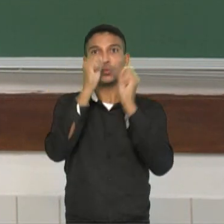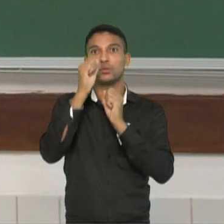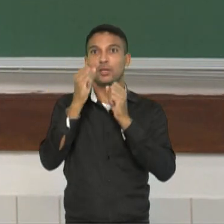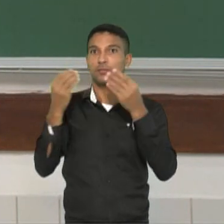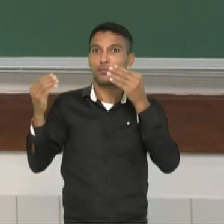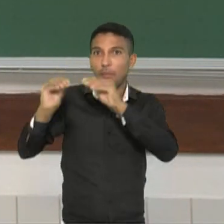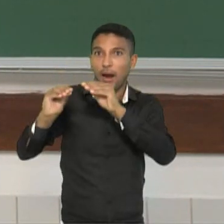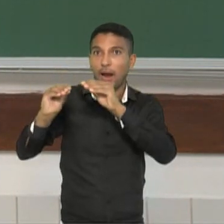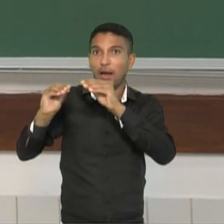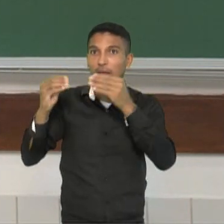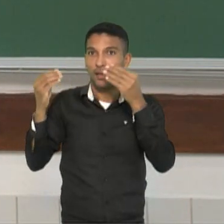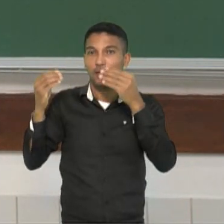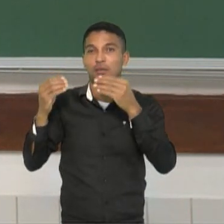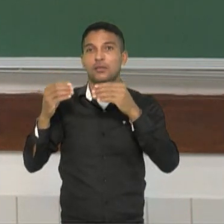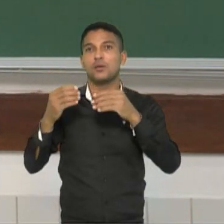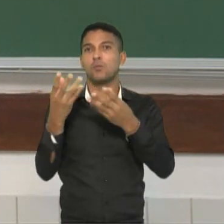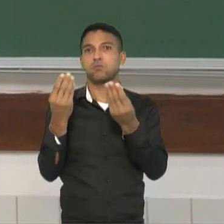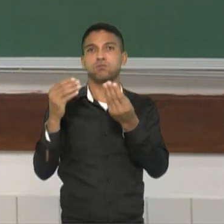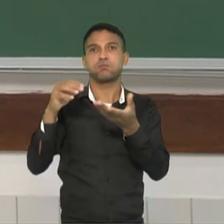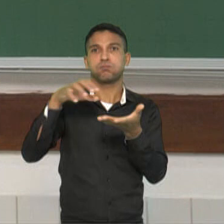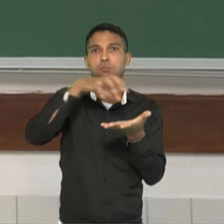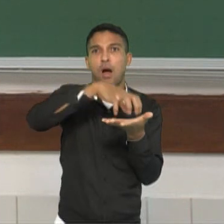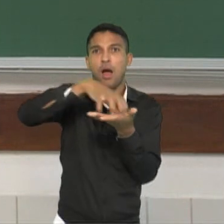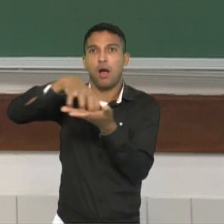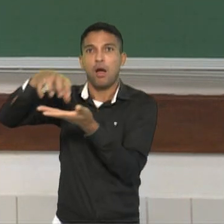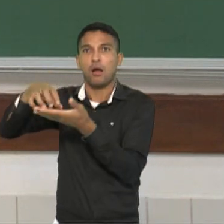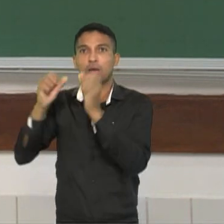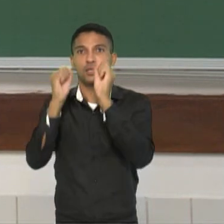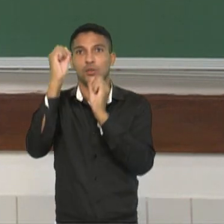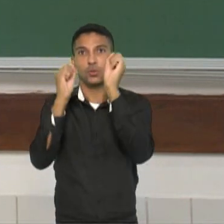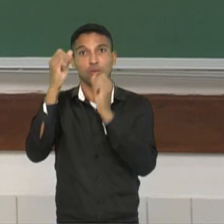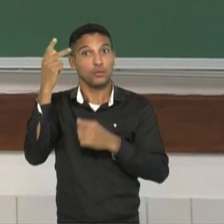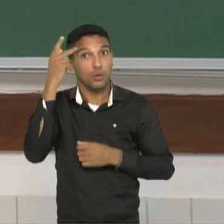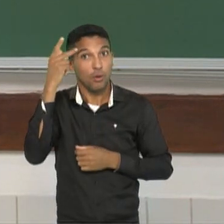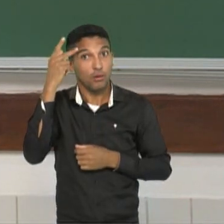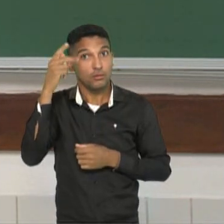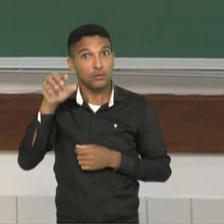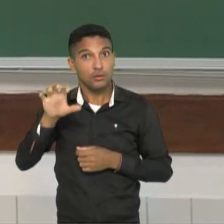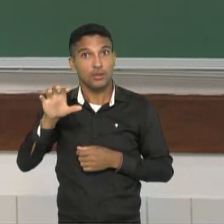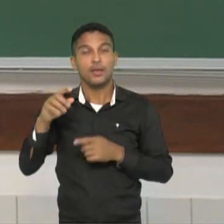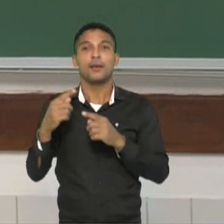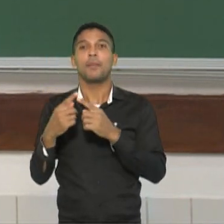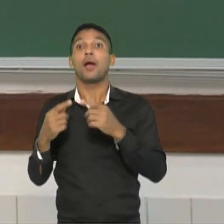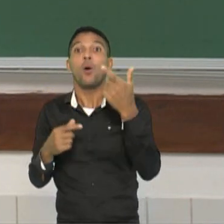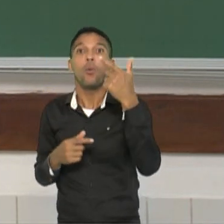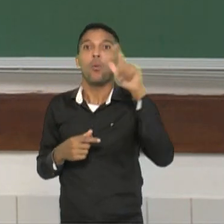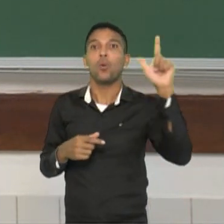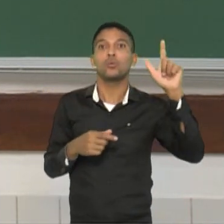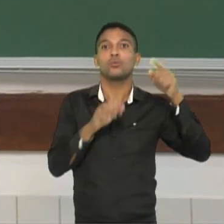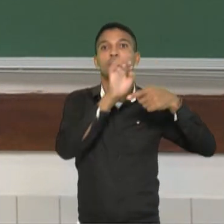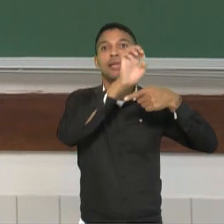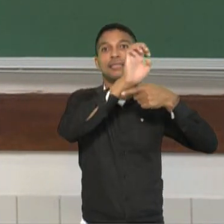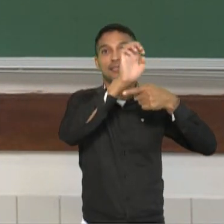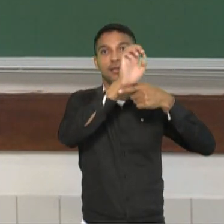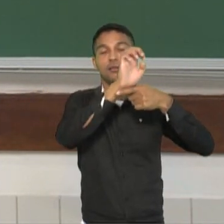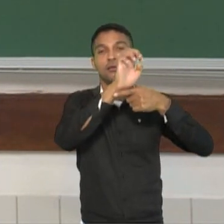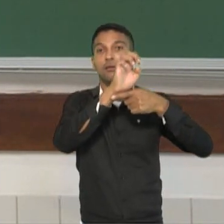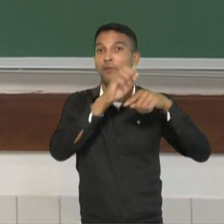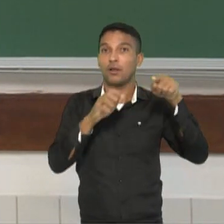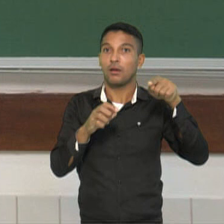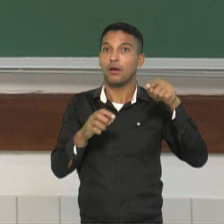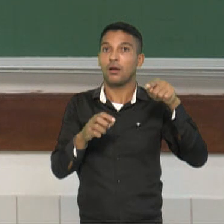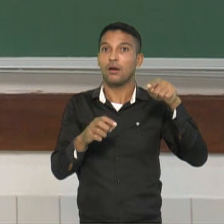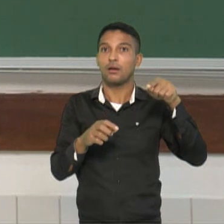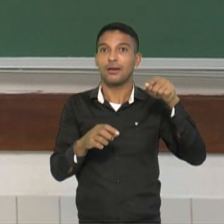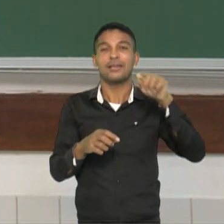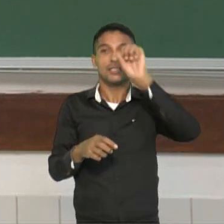oferecer esses incentivos fiscais, as indústrias começaram a optar por outras regiões, como, exemplo, a